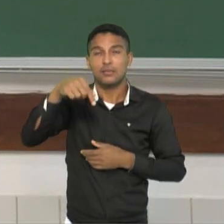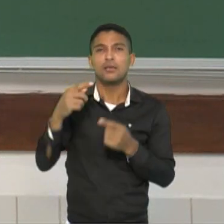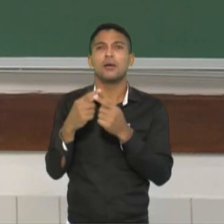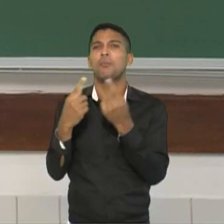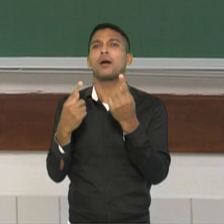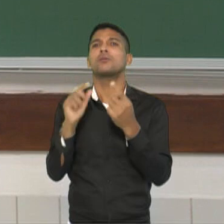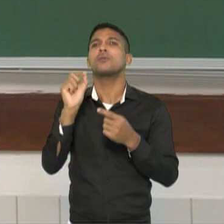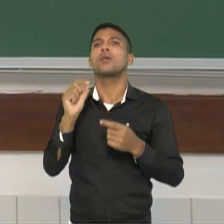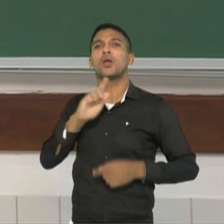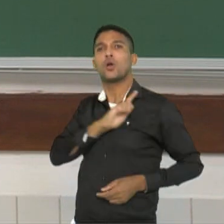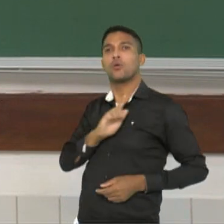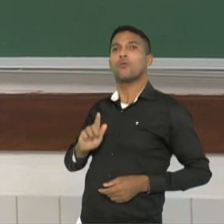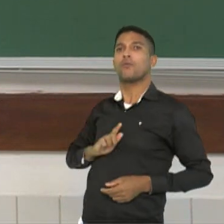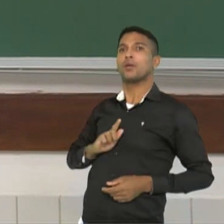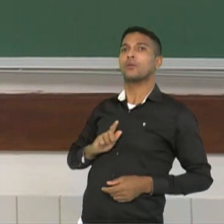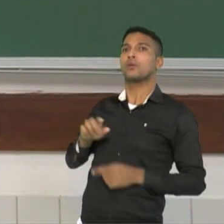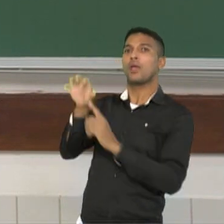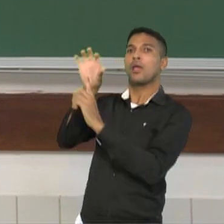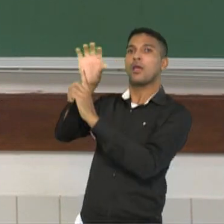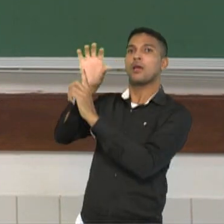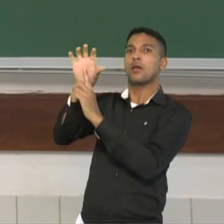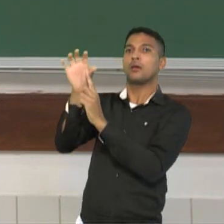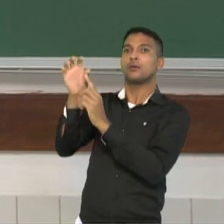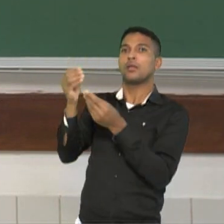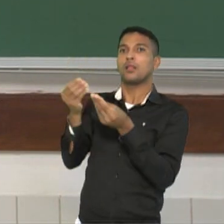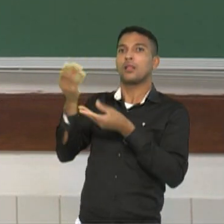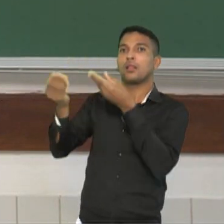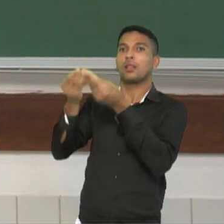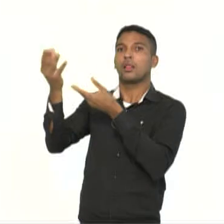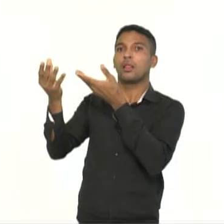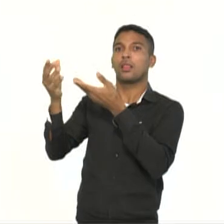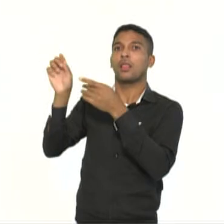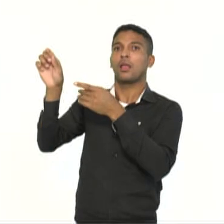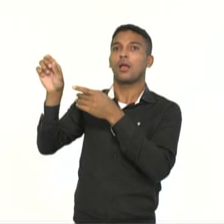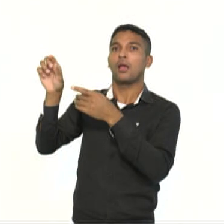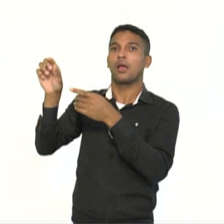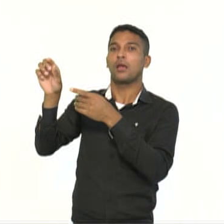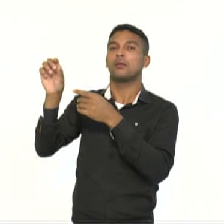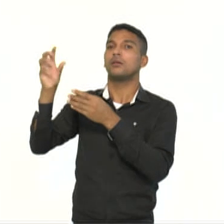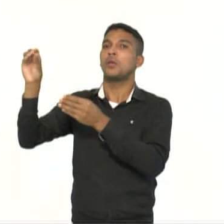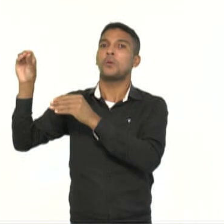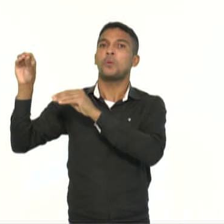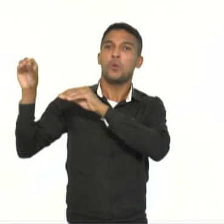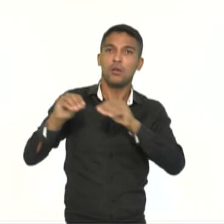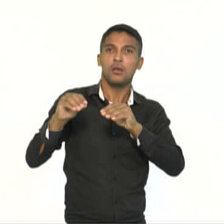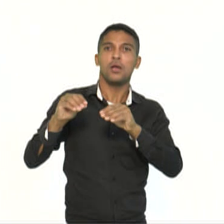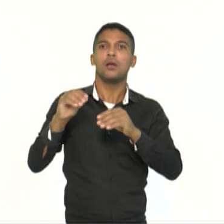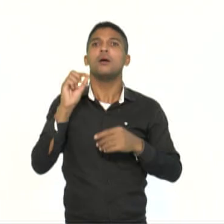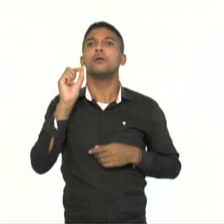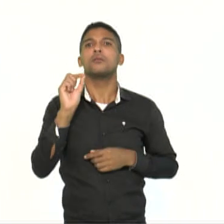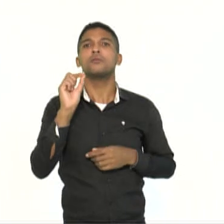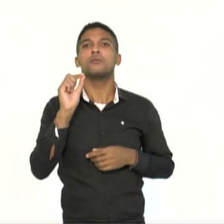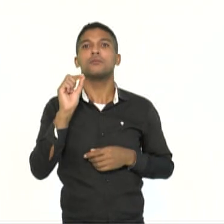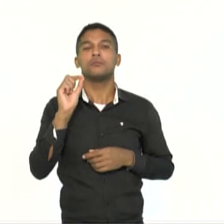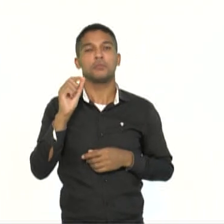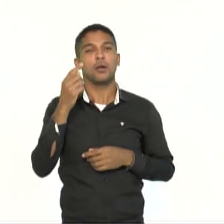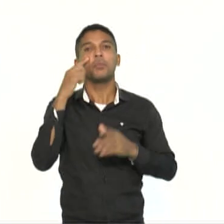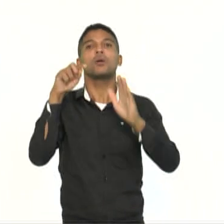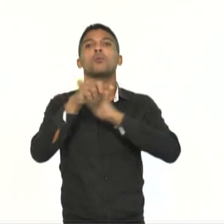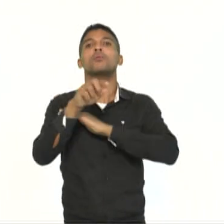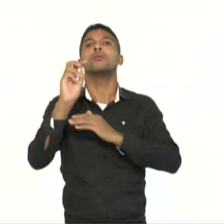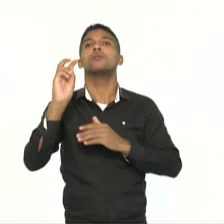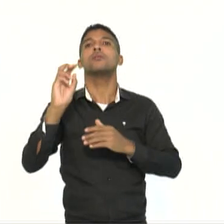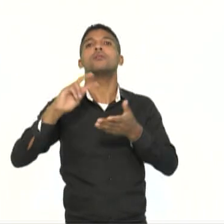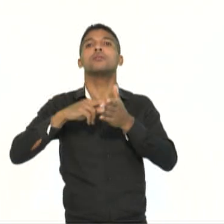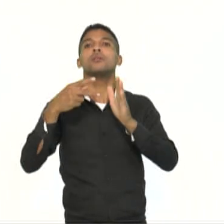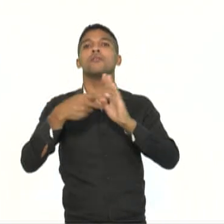os fatores locacionais. A pergunta é a seguinte, o que se entende por fator locacional? Letra A, o